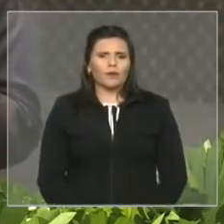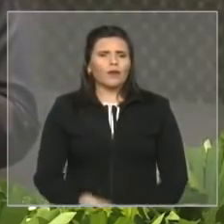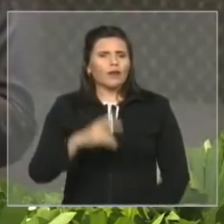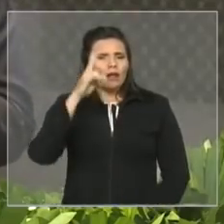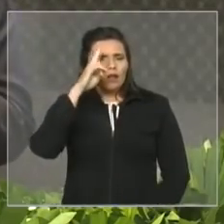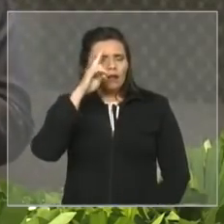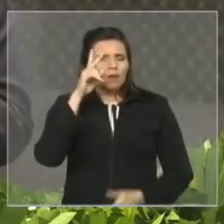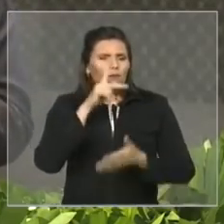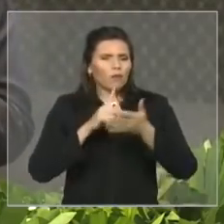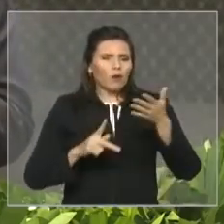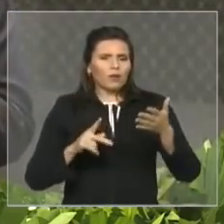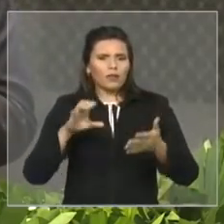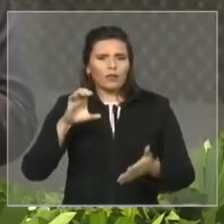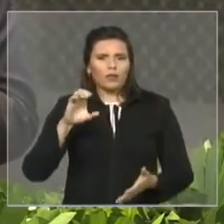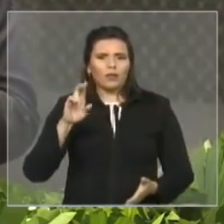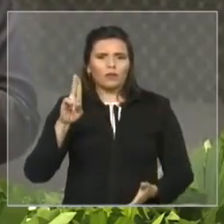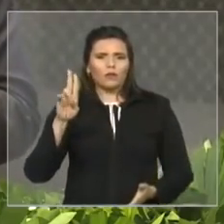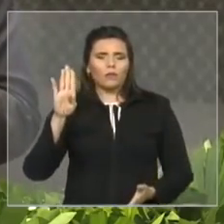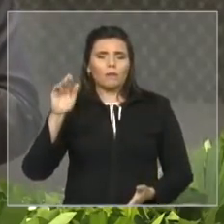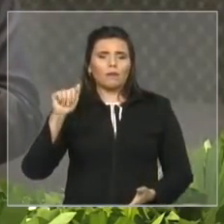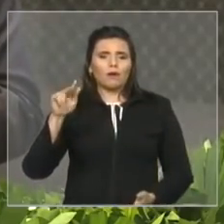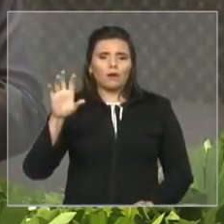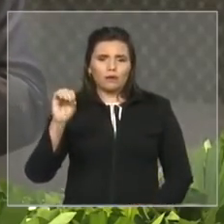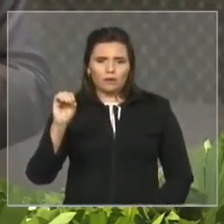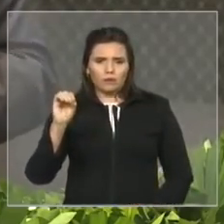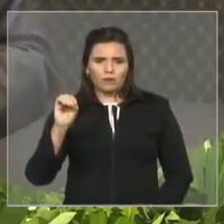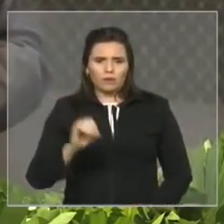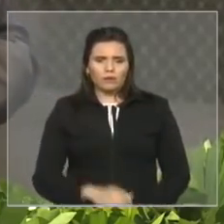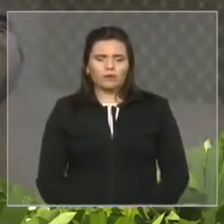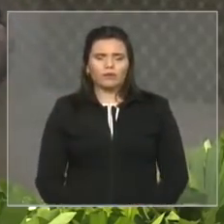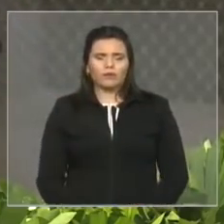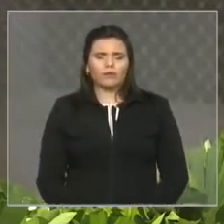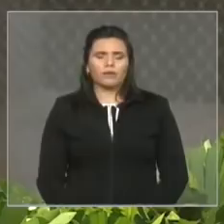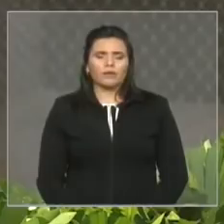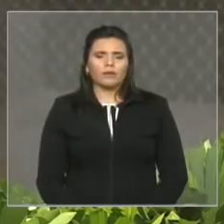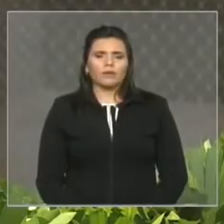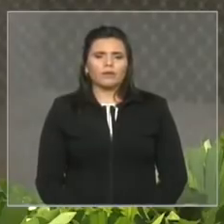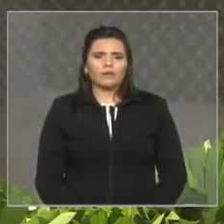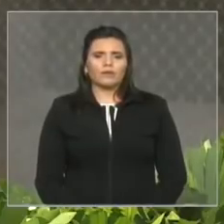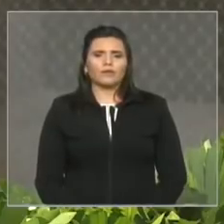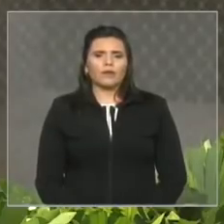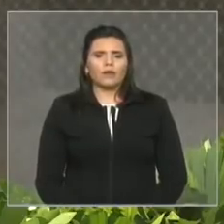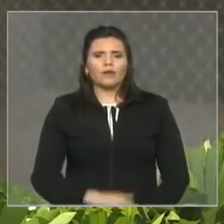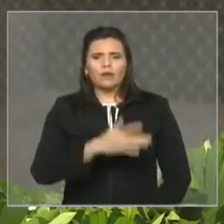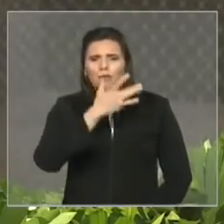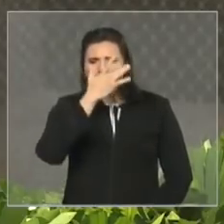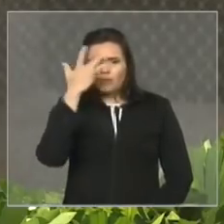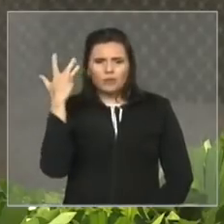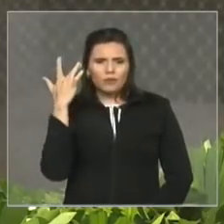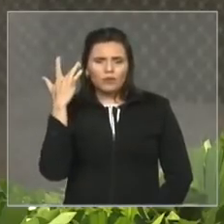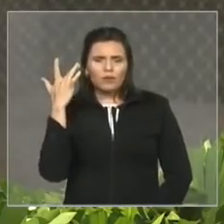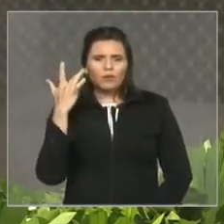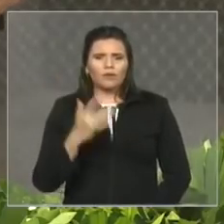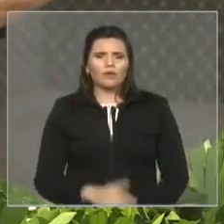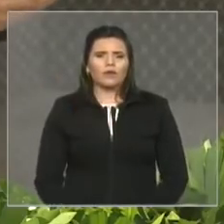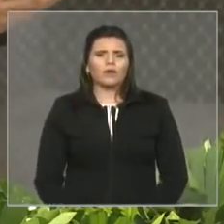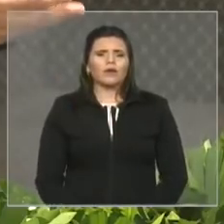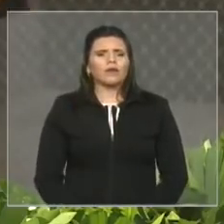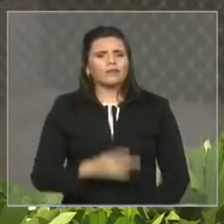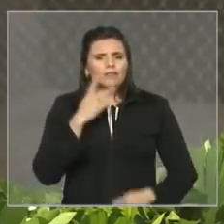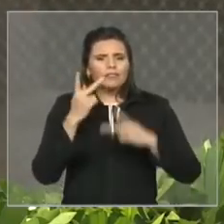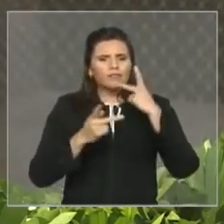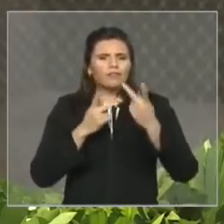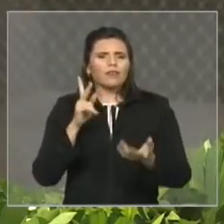cubano José Martí, grande estadista daquela nação, todo aquele que repete uma verdade